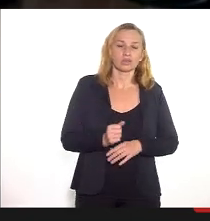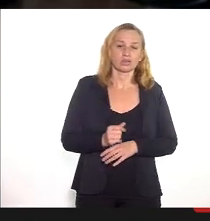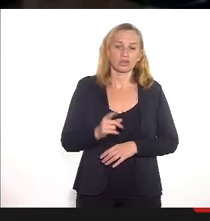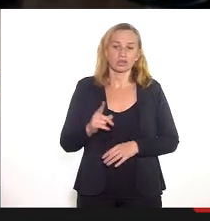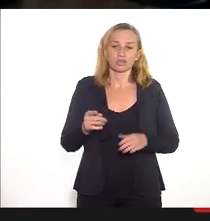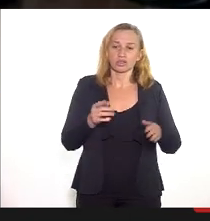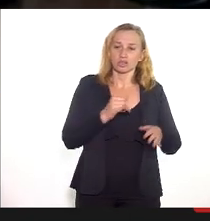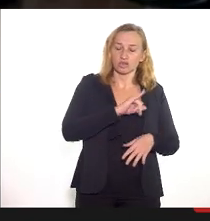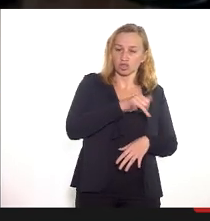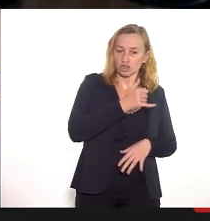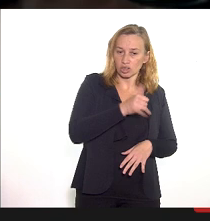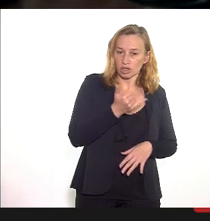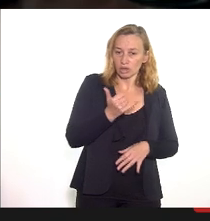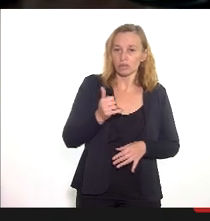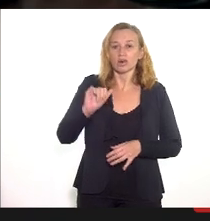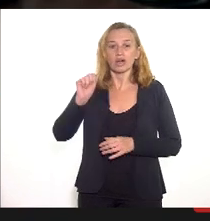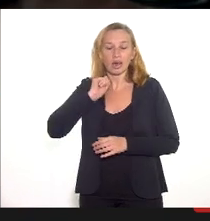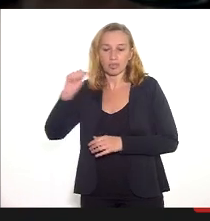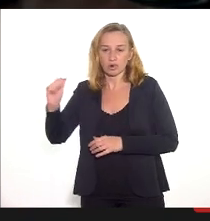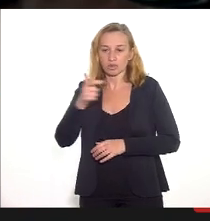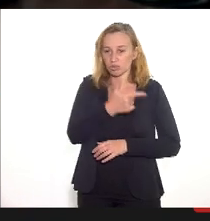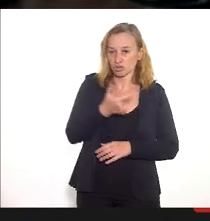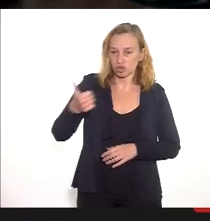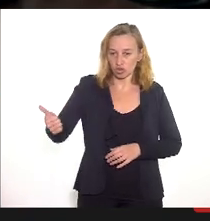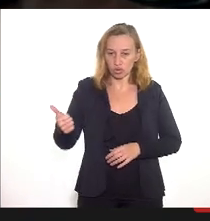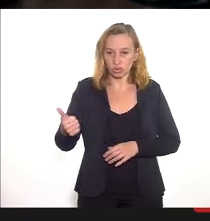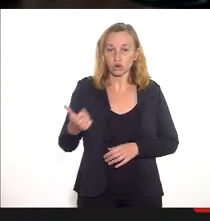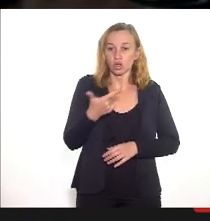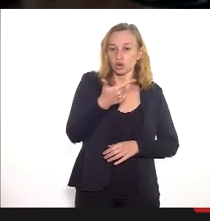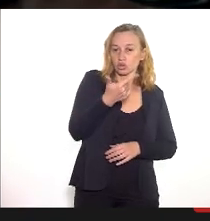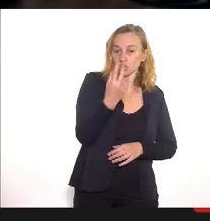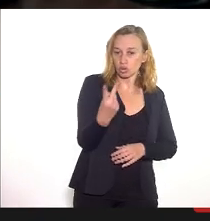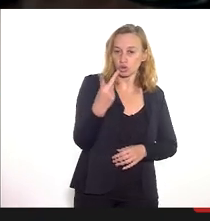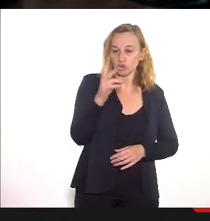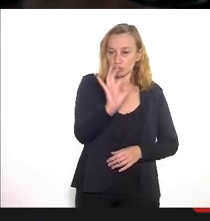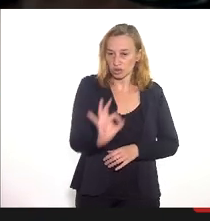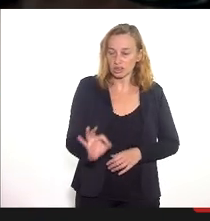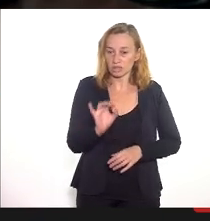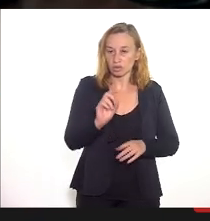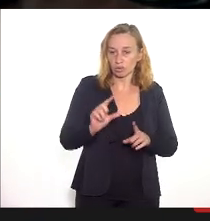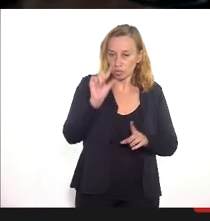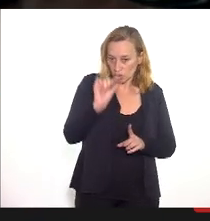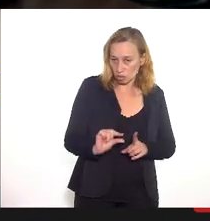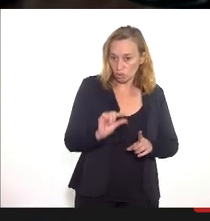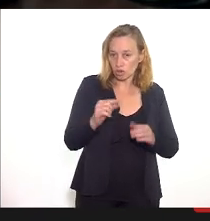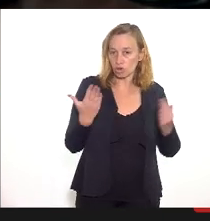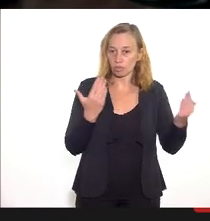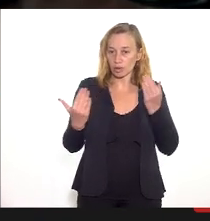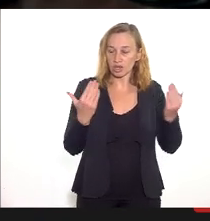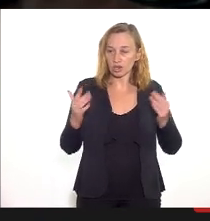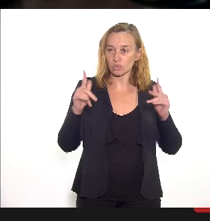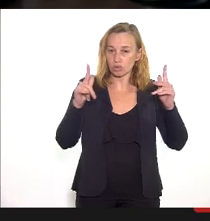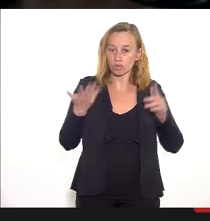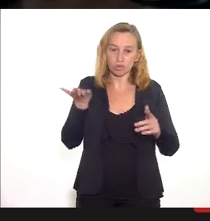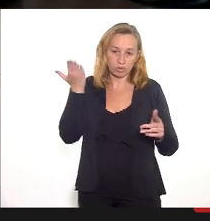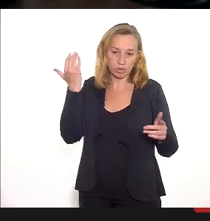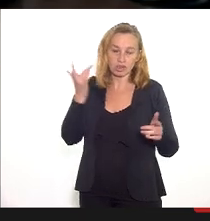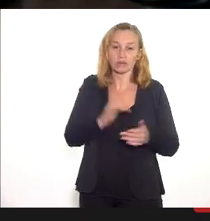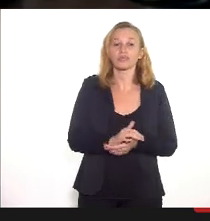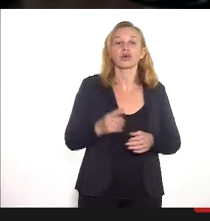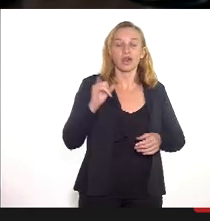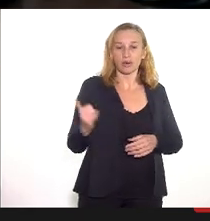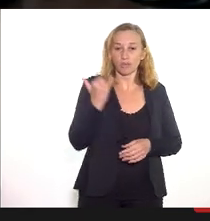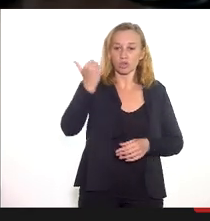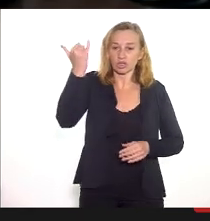entre janeiro e abril de 2021 foi 2% menor que no mesmo período do ano anterior. É